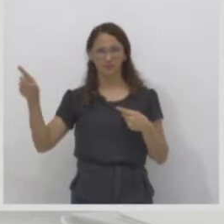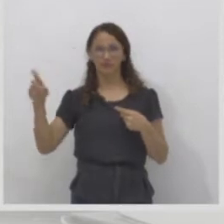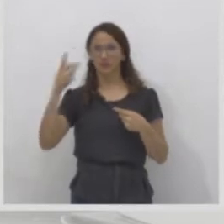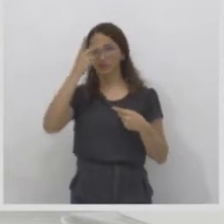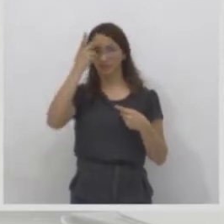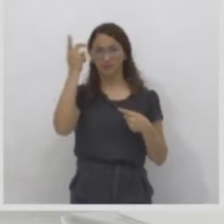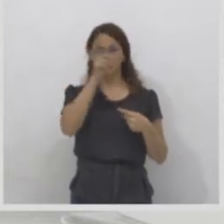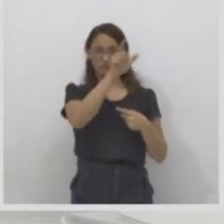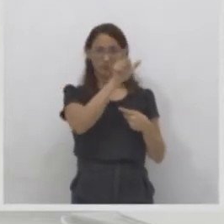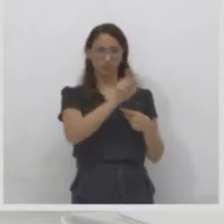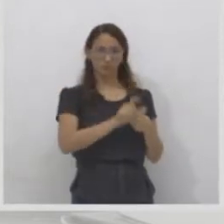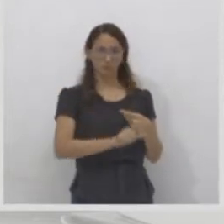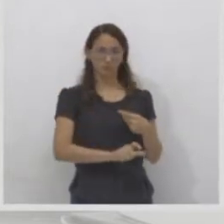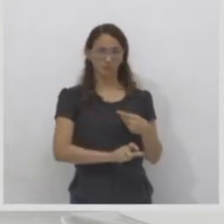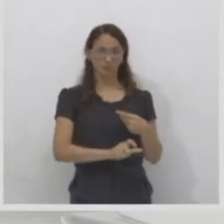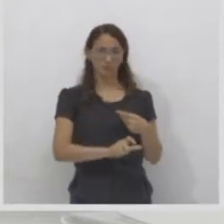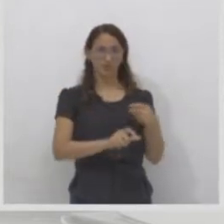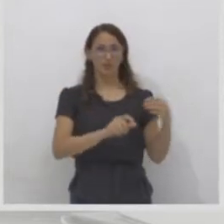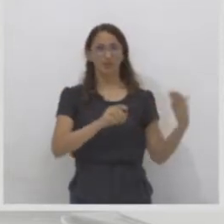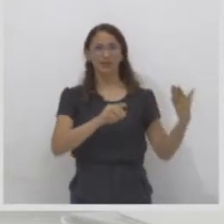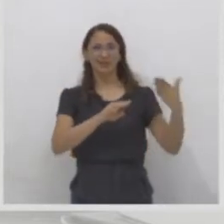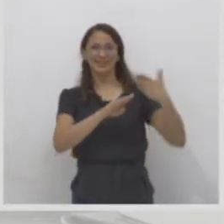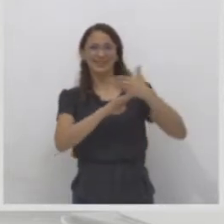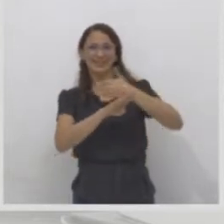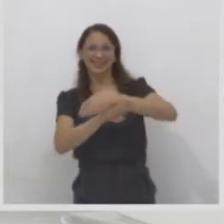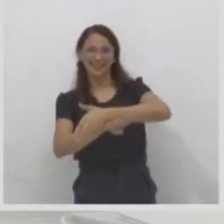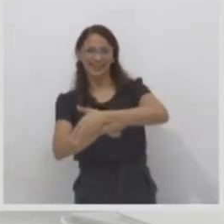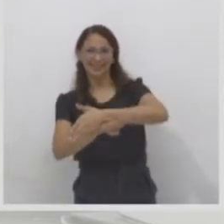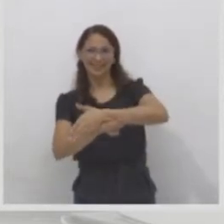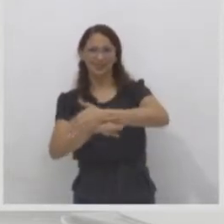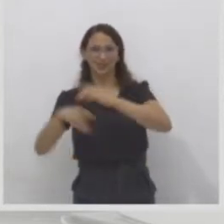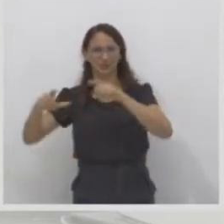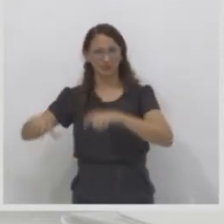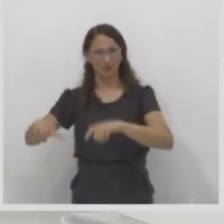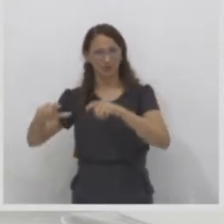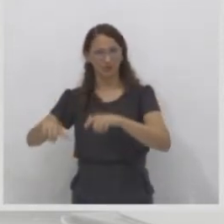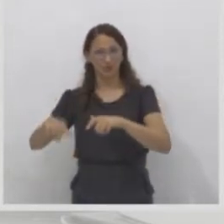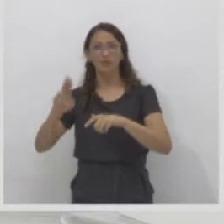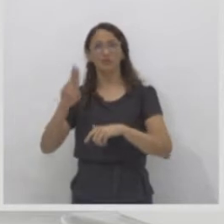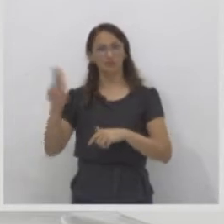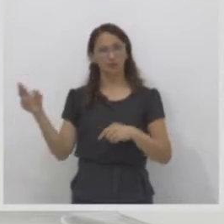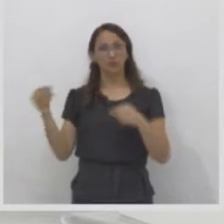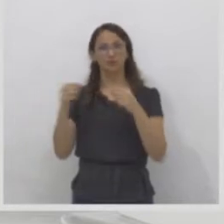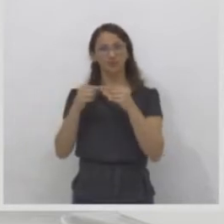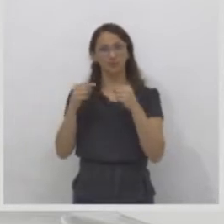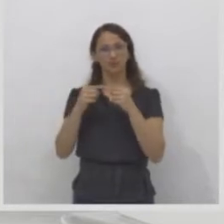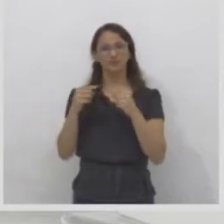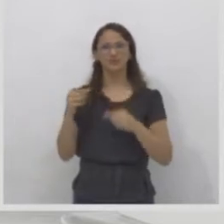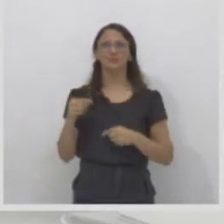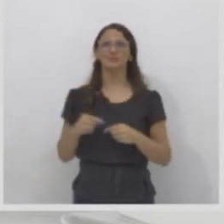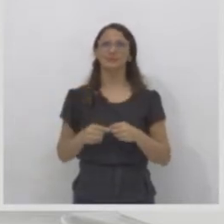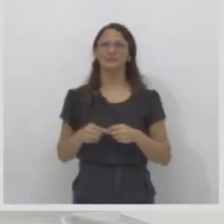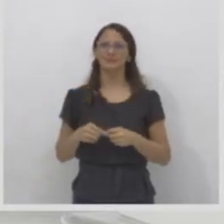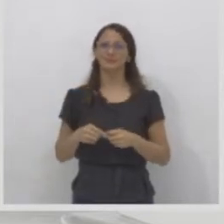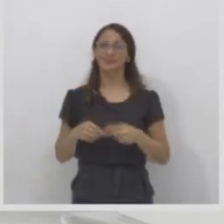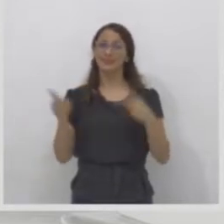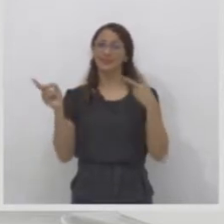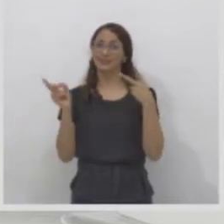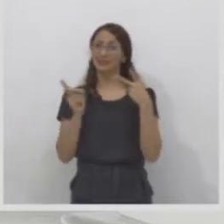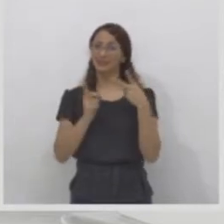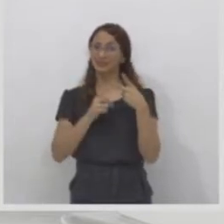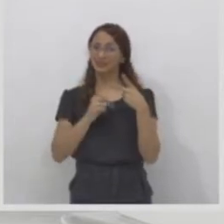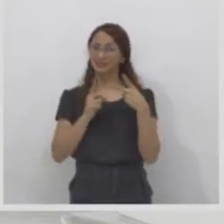entra num território, ele se chama imigrante. E existe a